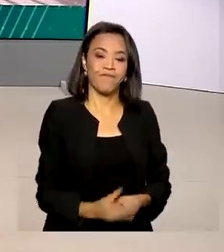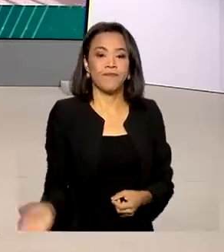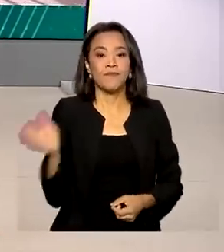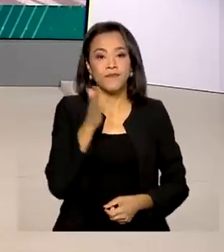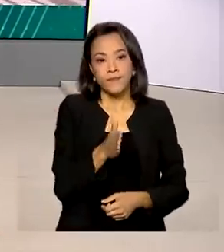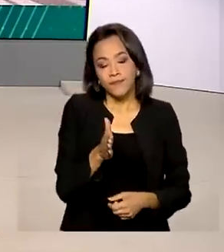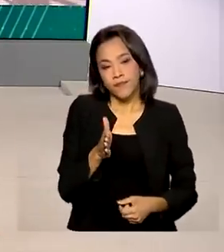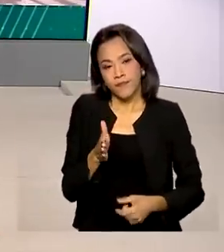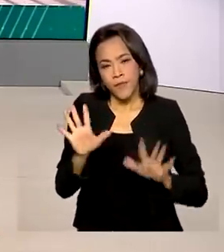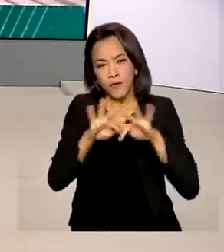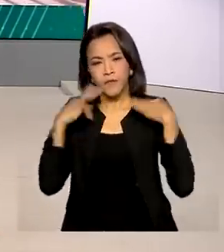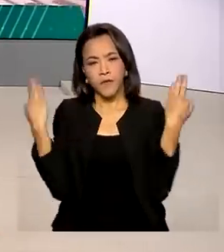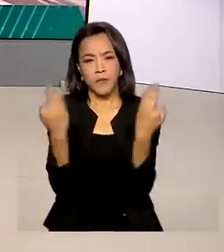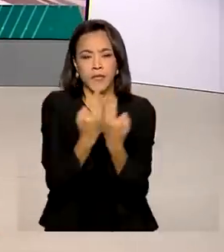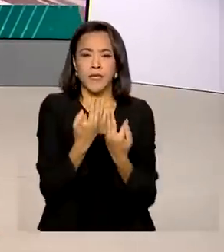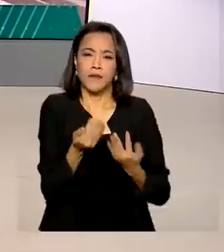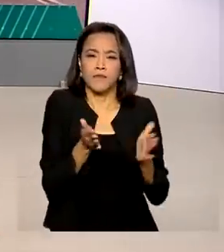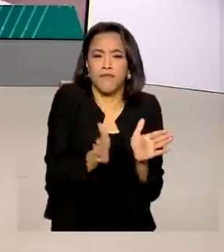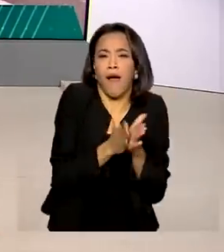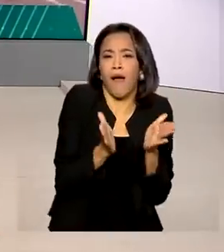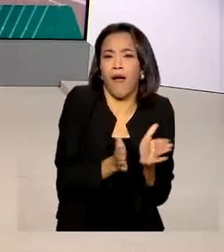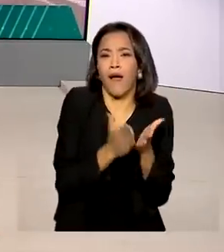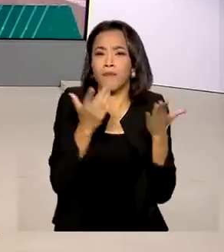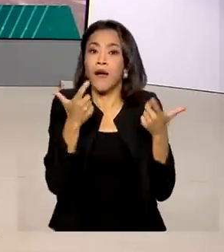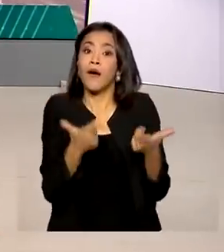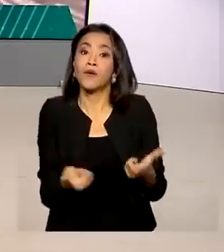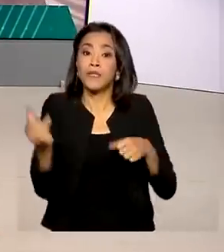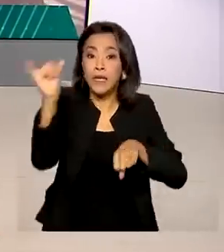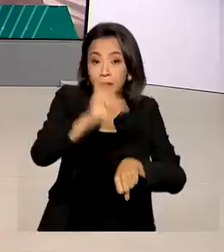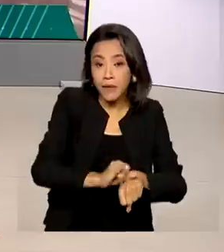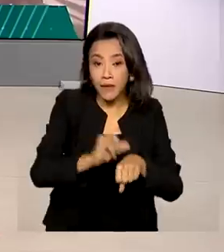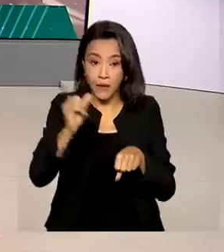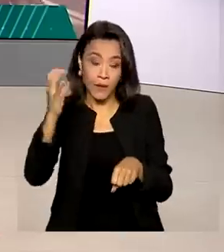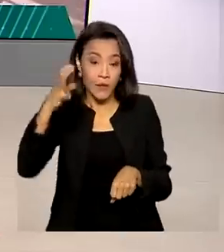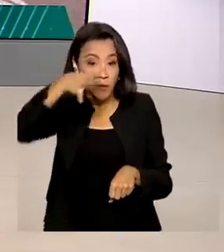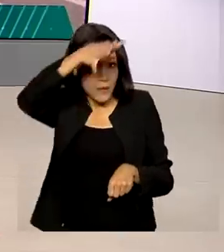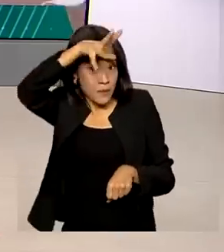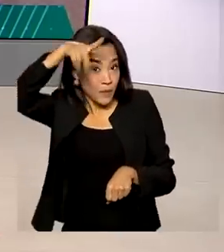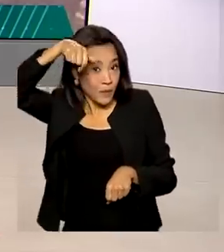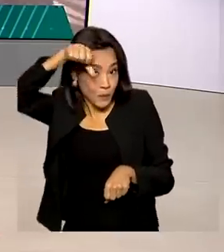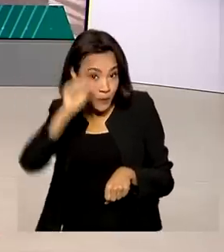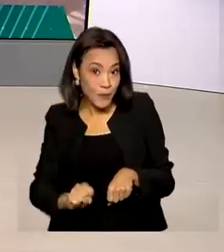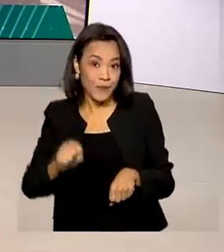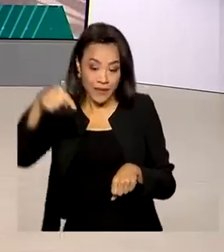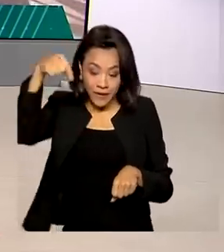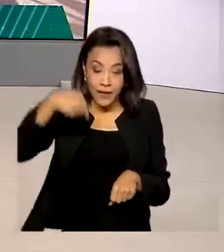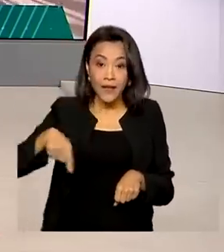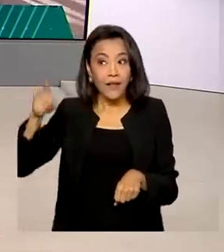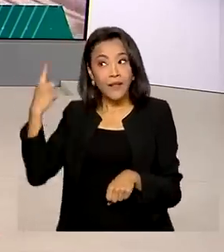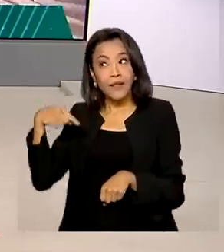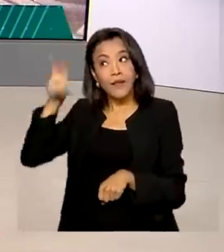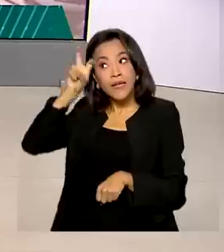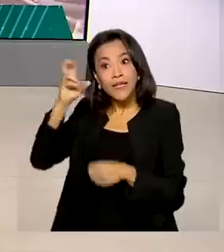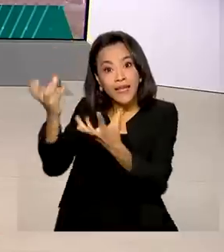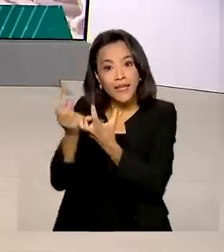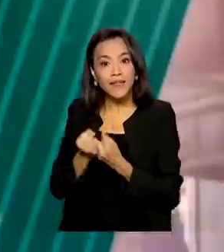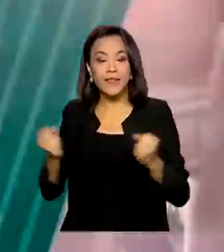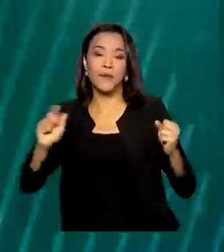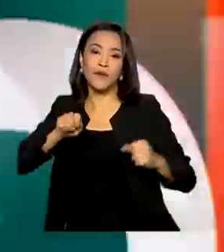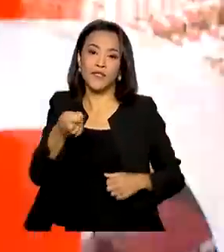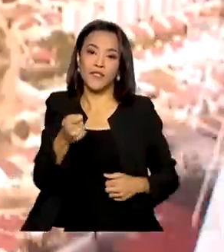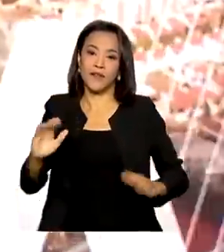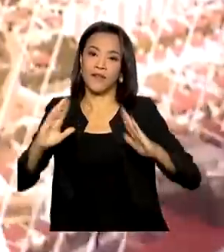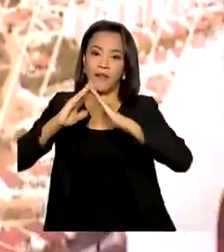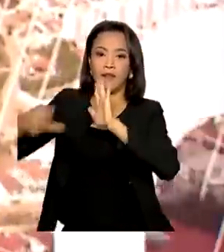Famílias de baixa renda de Campo Grande, no Mato Grosso do Sul, receberam nesta quinta-feira as chaves da casa própria.